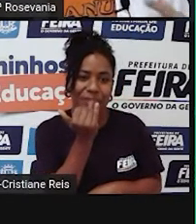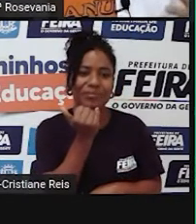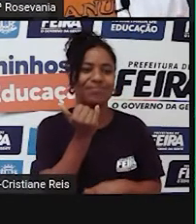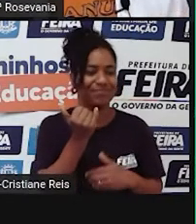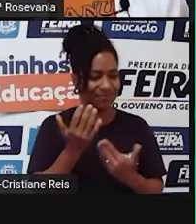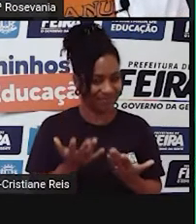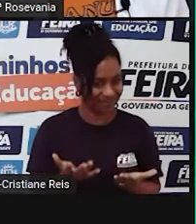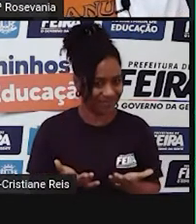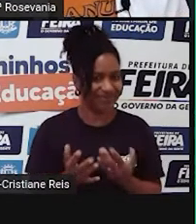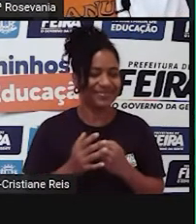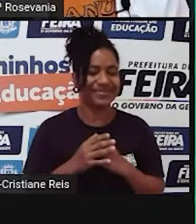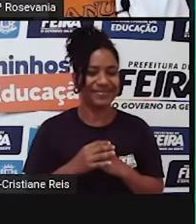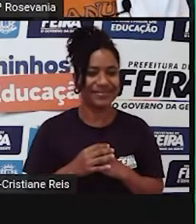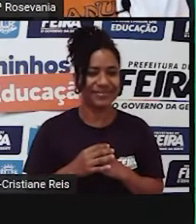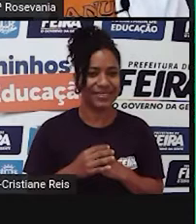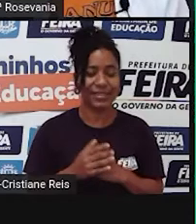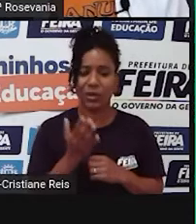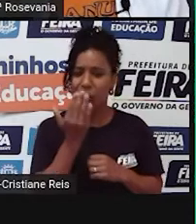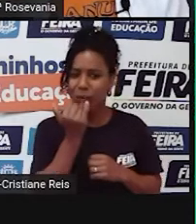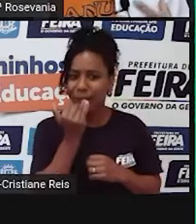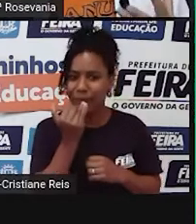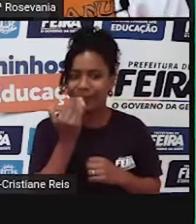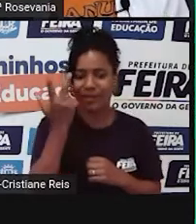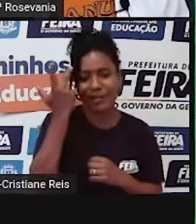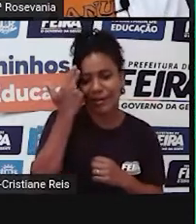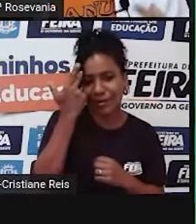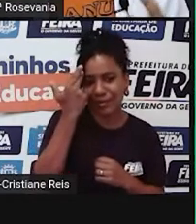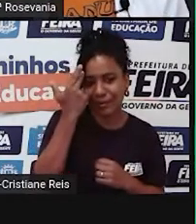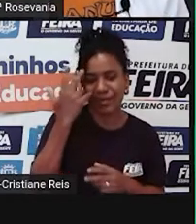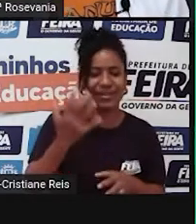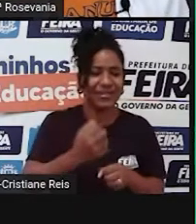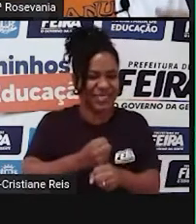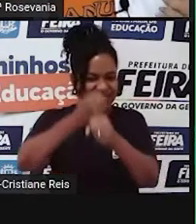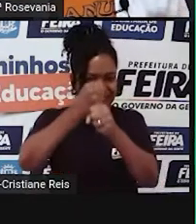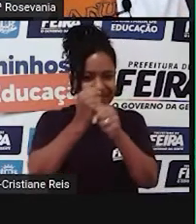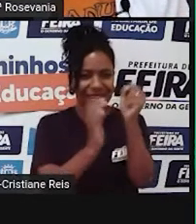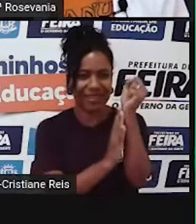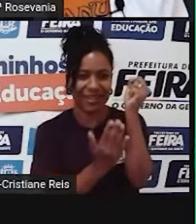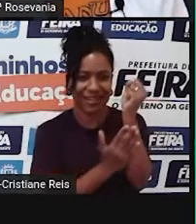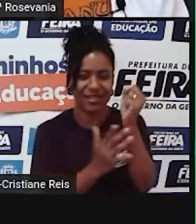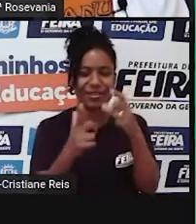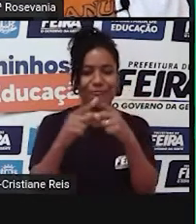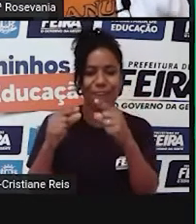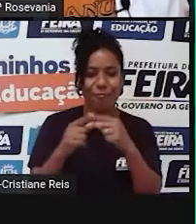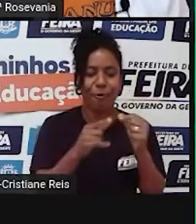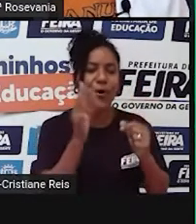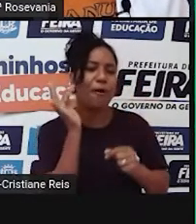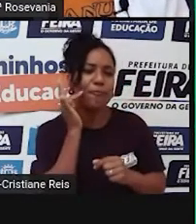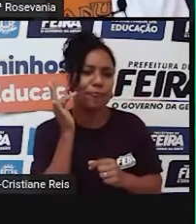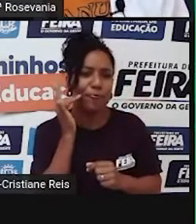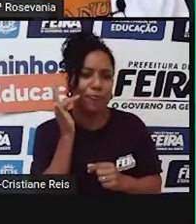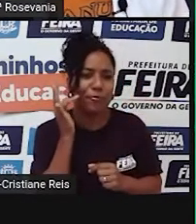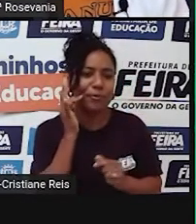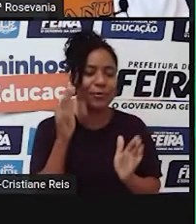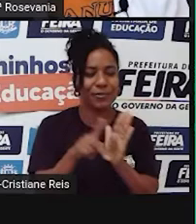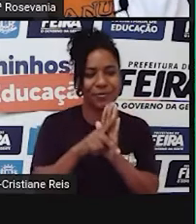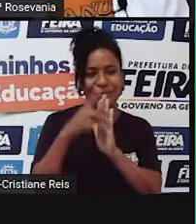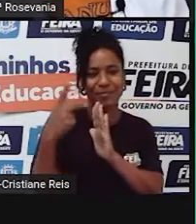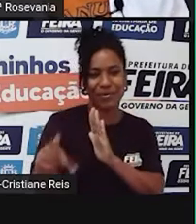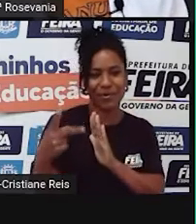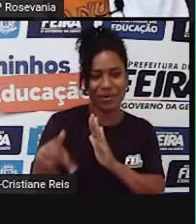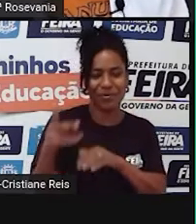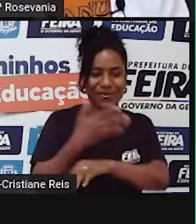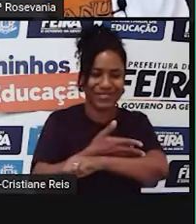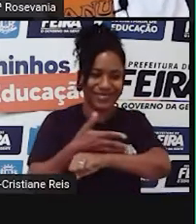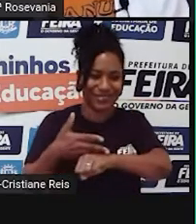envolvendo coisas naturais, né, pegando as raízes, folhas, frutos, e que a gente vê herdando isso, e o